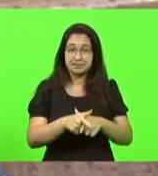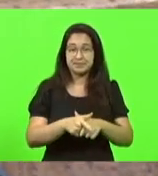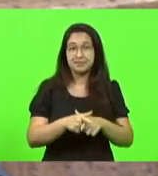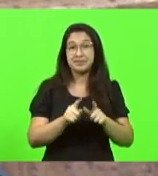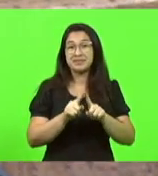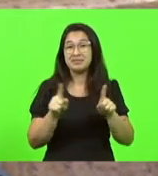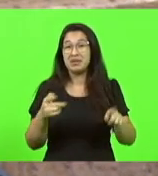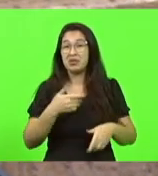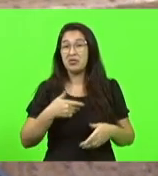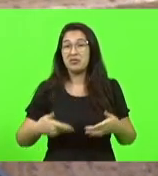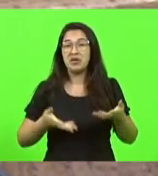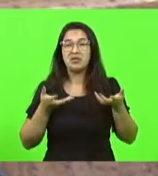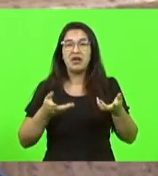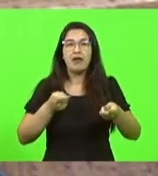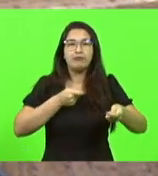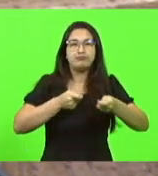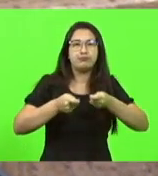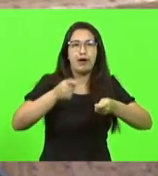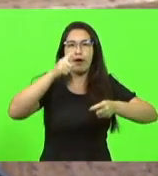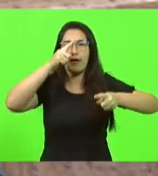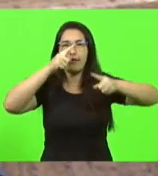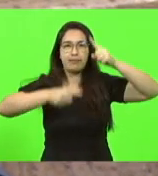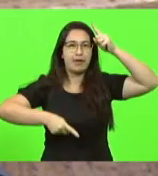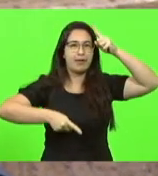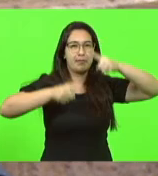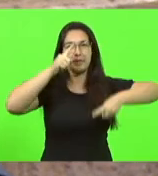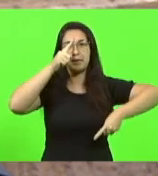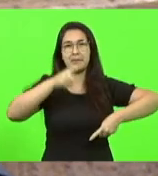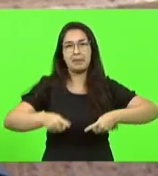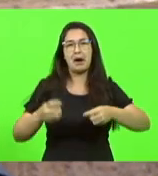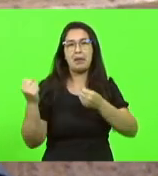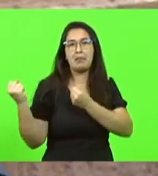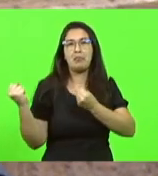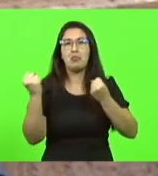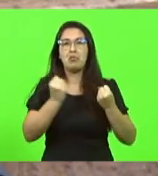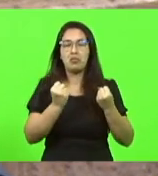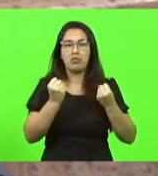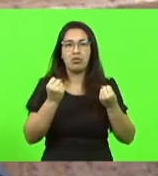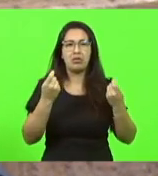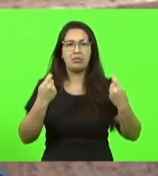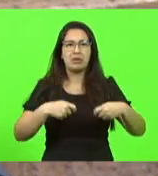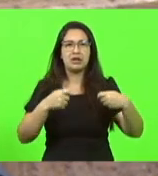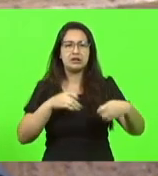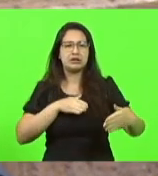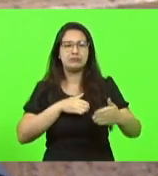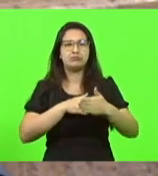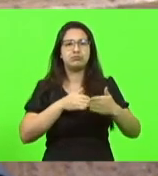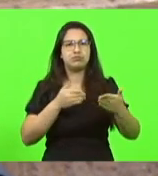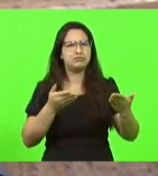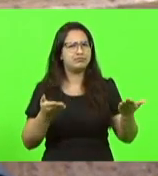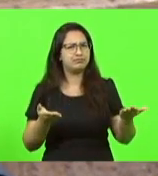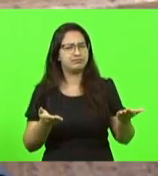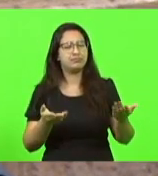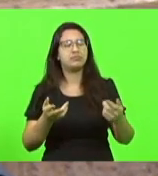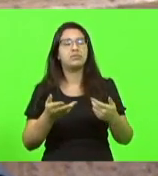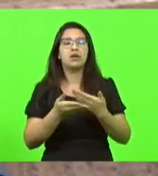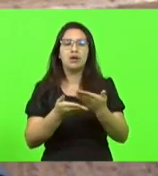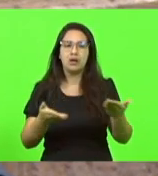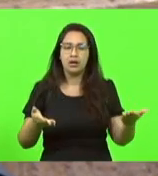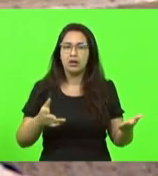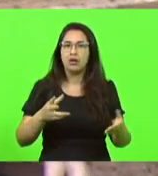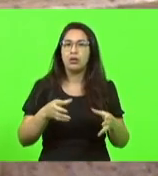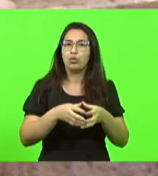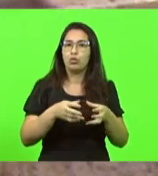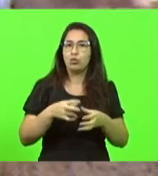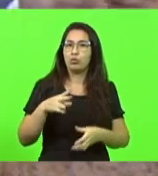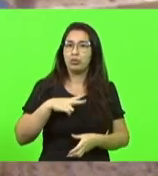controle. É essa sanha por controle, por poder, que tem que ser limitado. A iniciativa privada pode fazer, nós temos que parar com